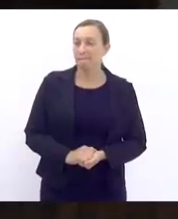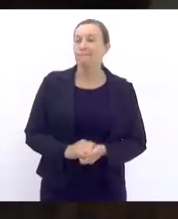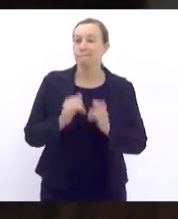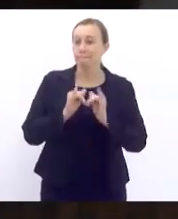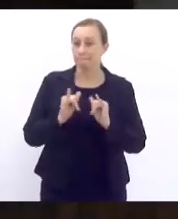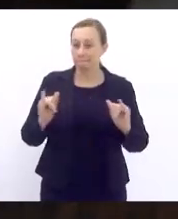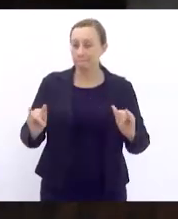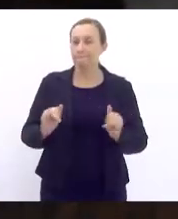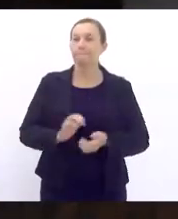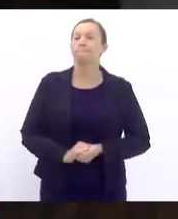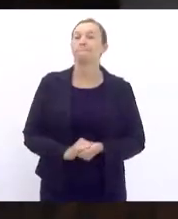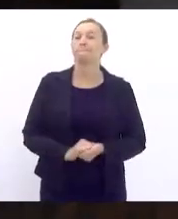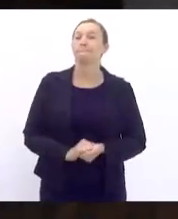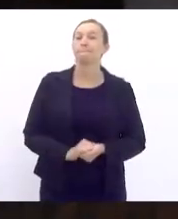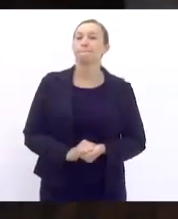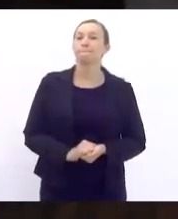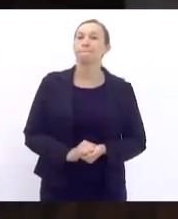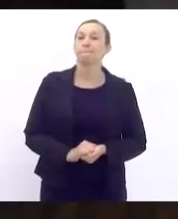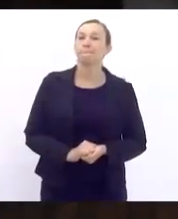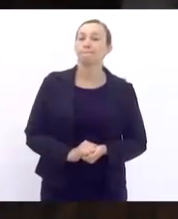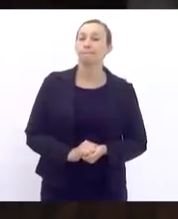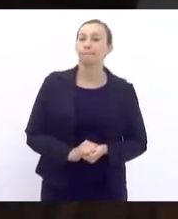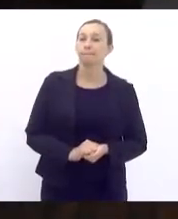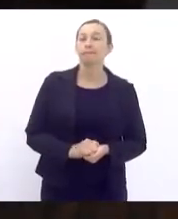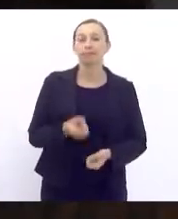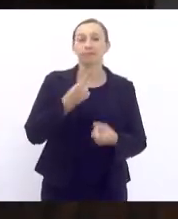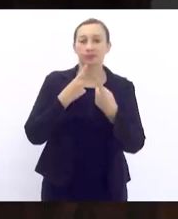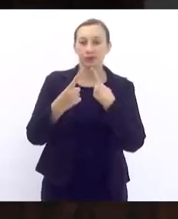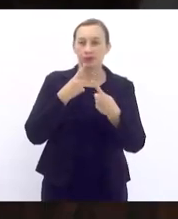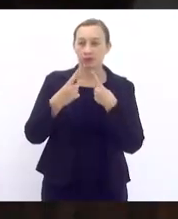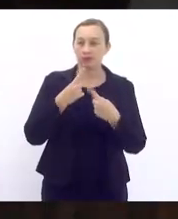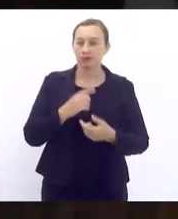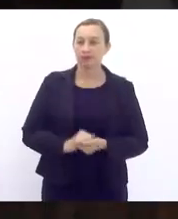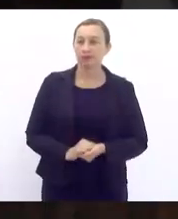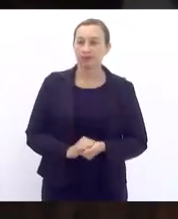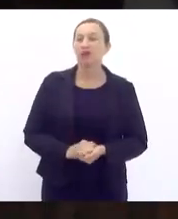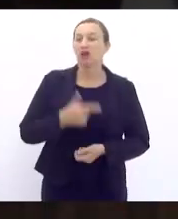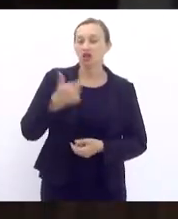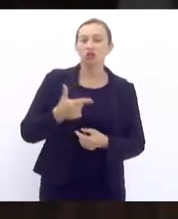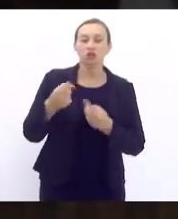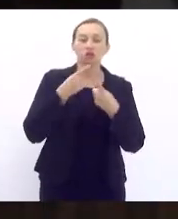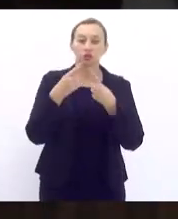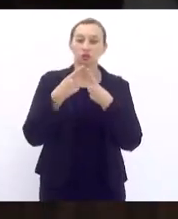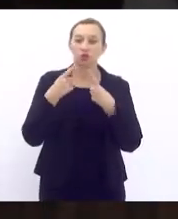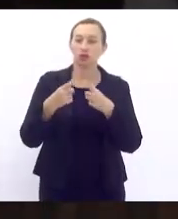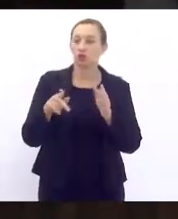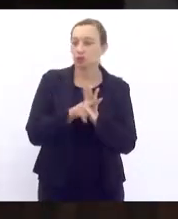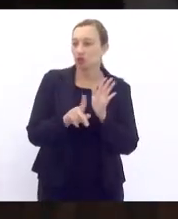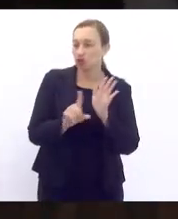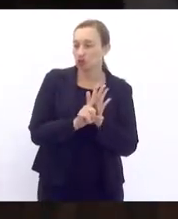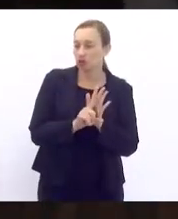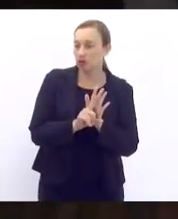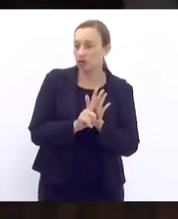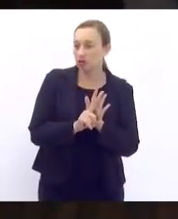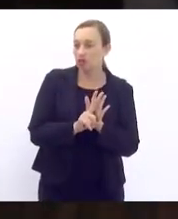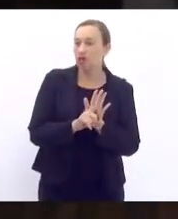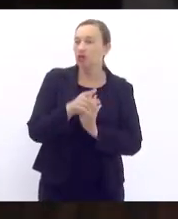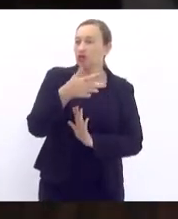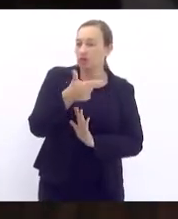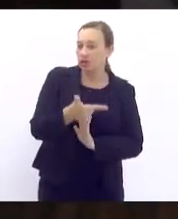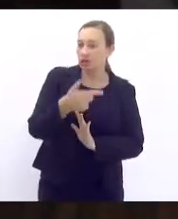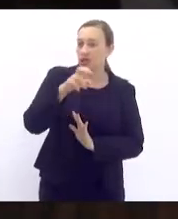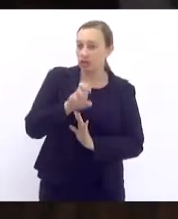anuncio em discussão, em segunda discussão, projeto de lei número